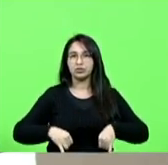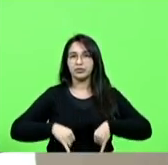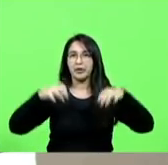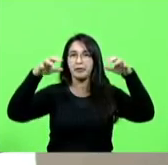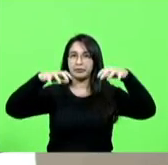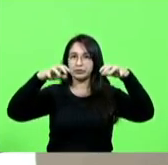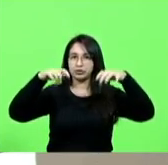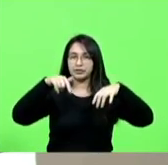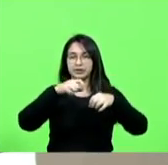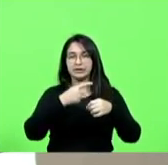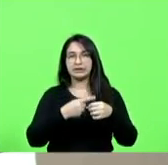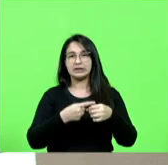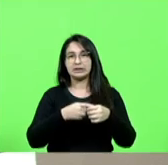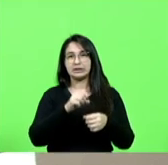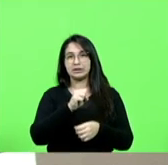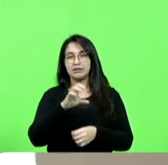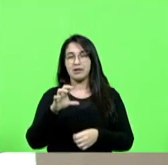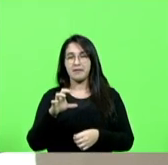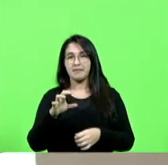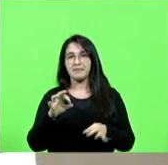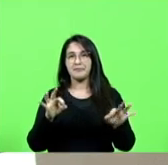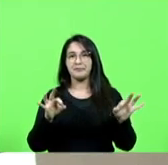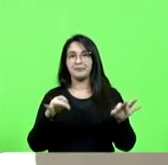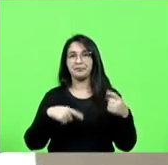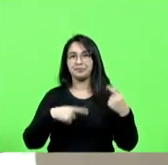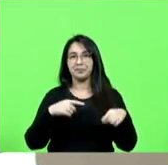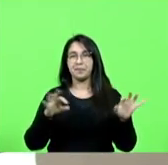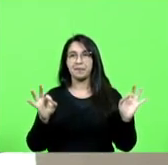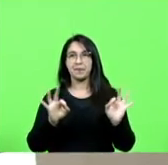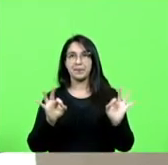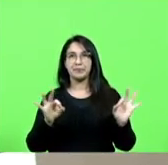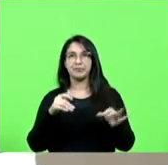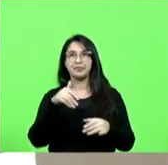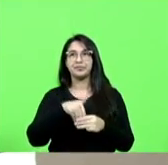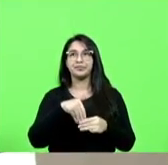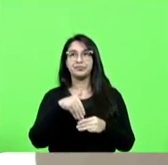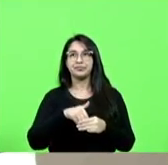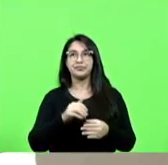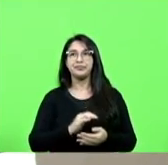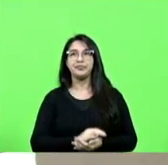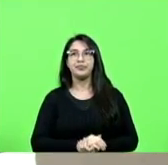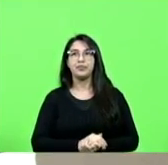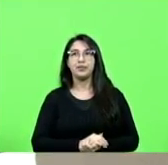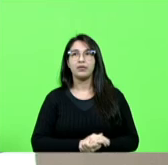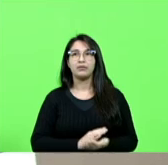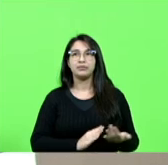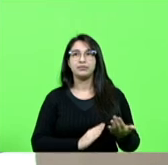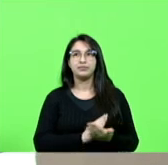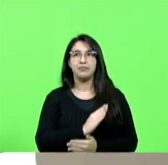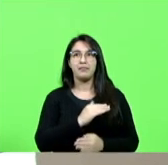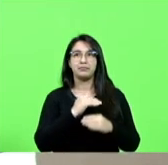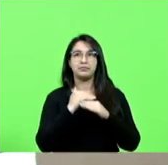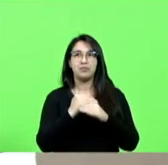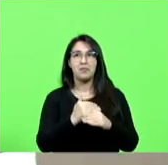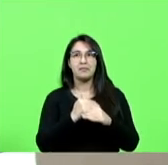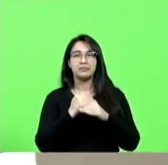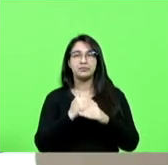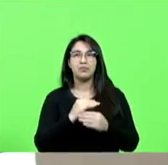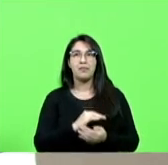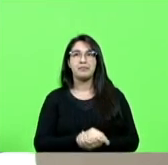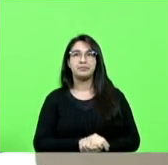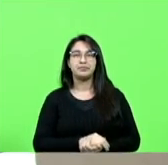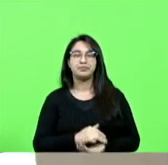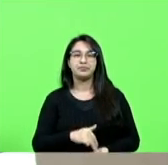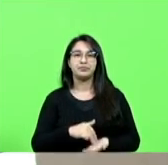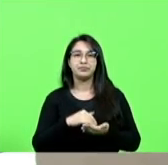Catarina. Em discussão. Não havendo quem queira discutir. Em votação. Deputados que aprovam, permaneça como se encontra. Aprovado por unanimidade.